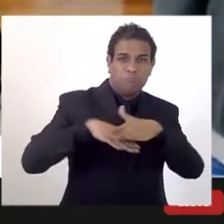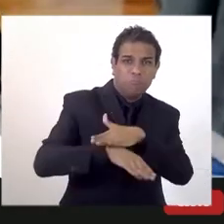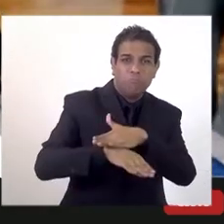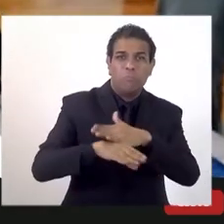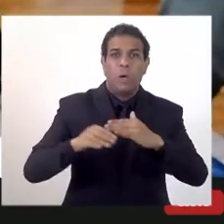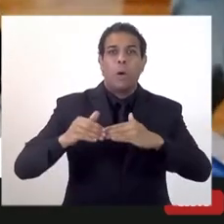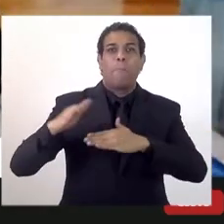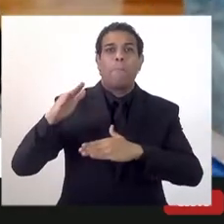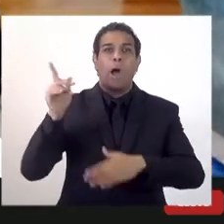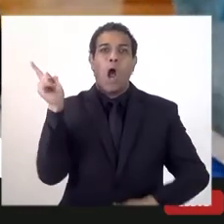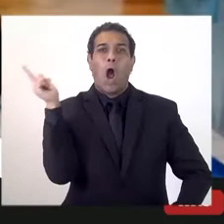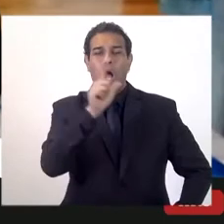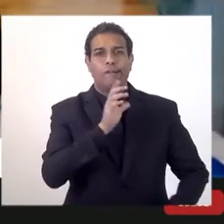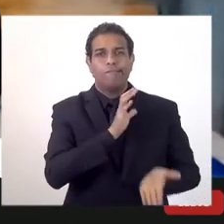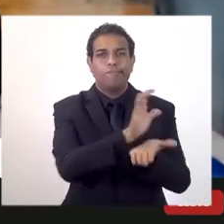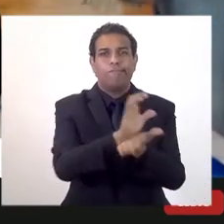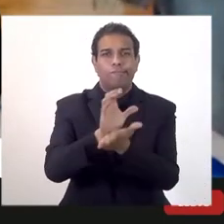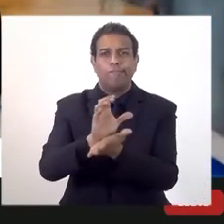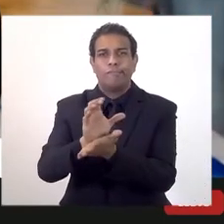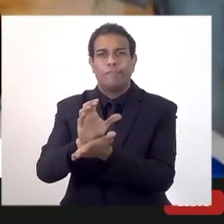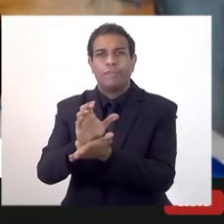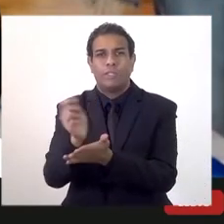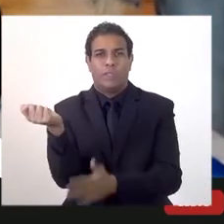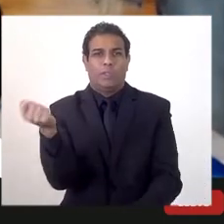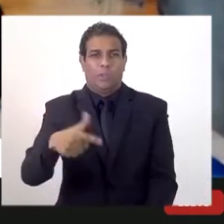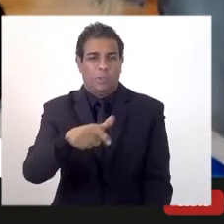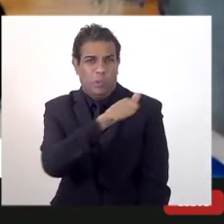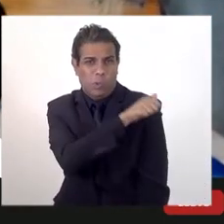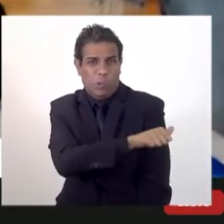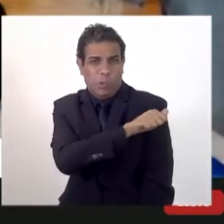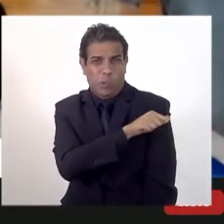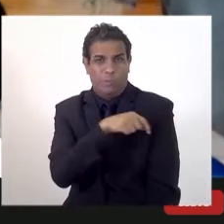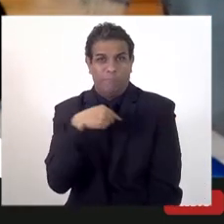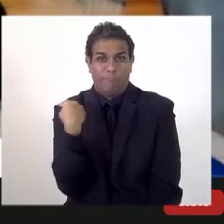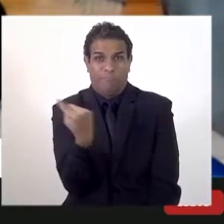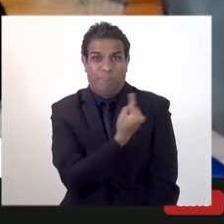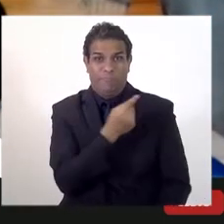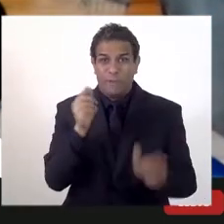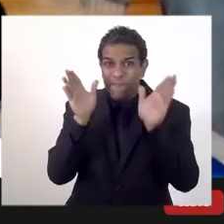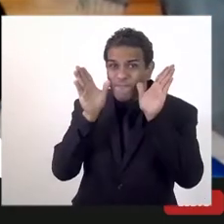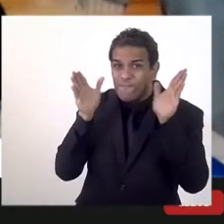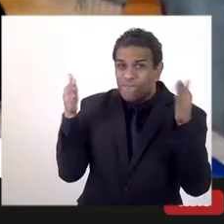com recurso para investimento. E a gente está focando muito